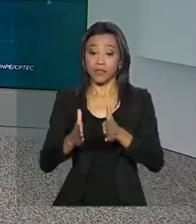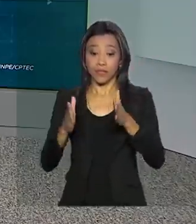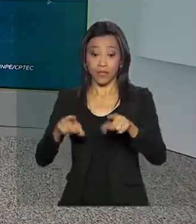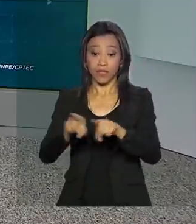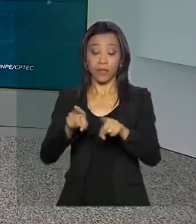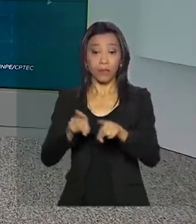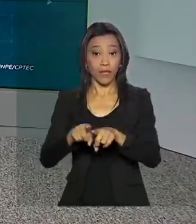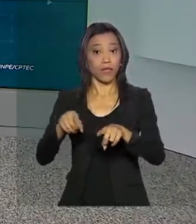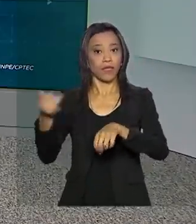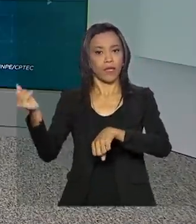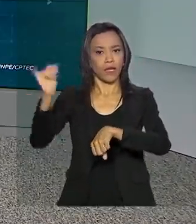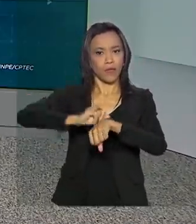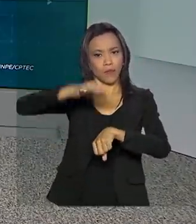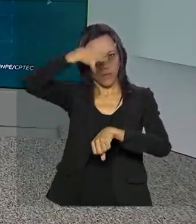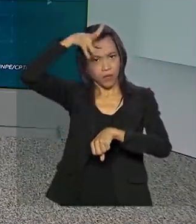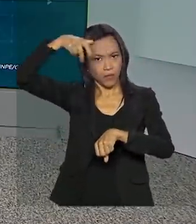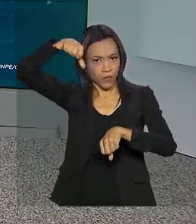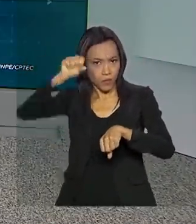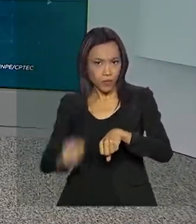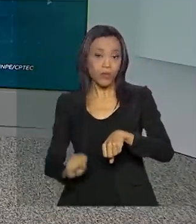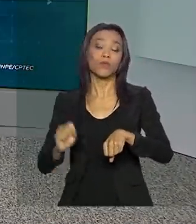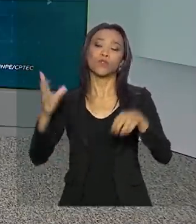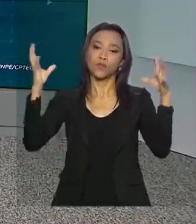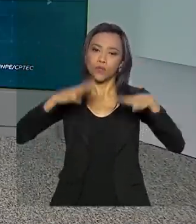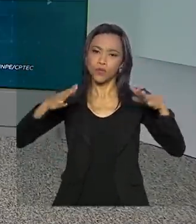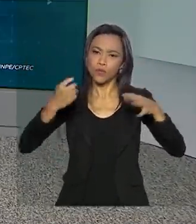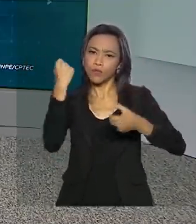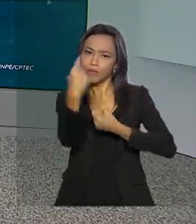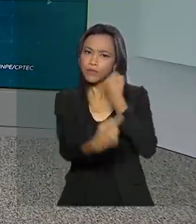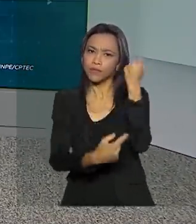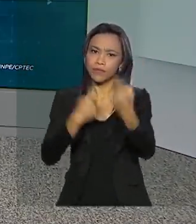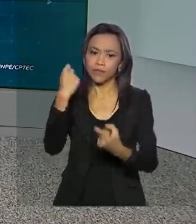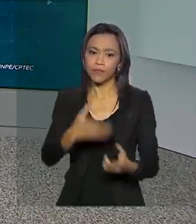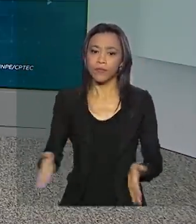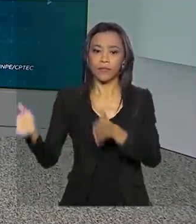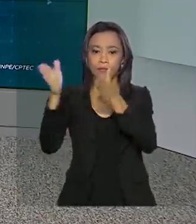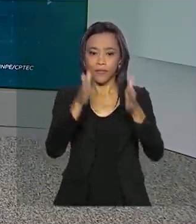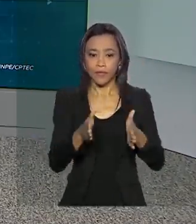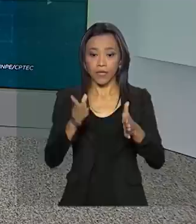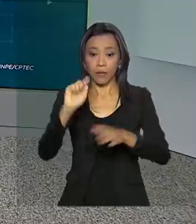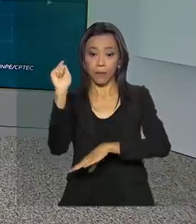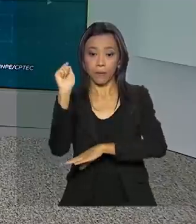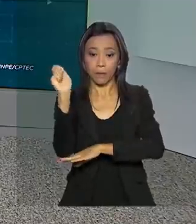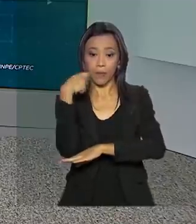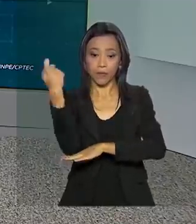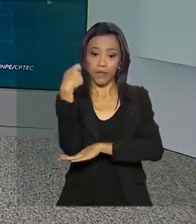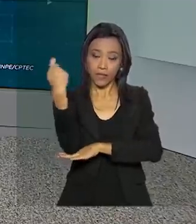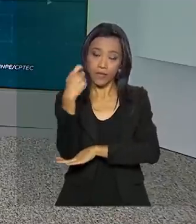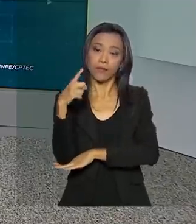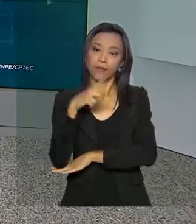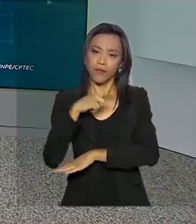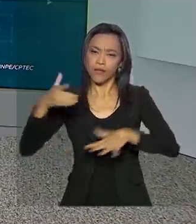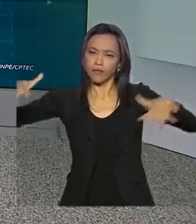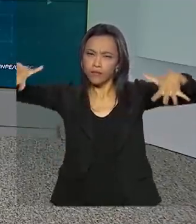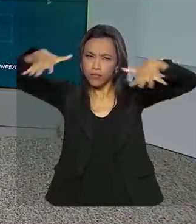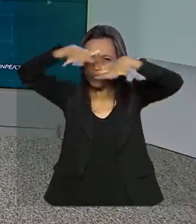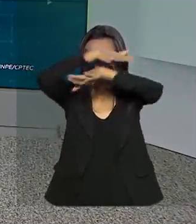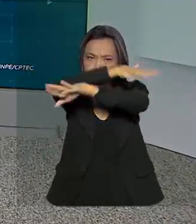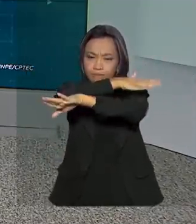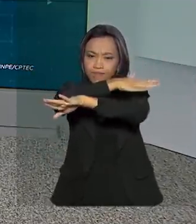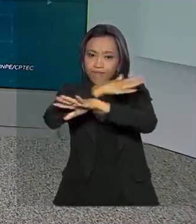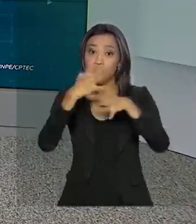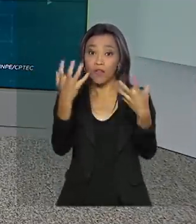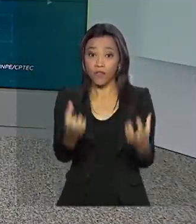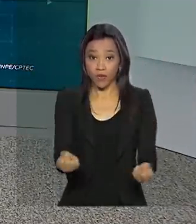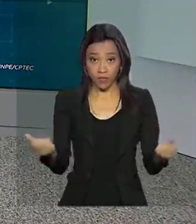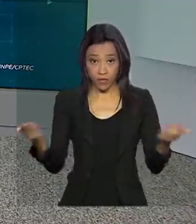isolada. Em Vitória, tempo nublado. E em Porto Alegre, tempo parcialmente nublado. Vamos